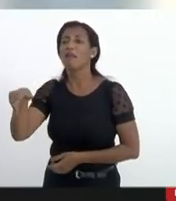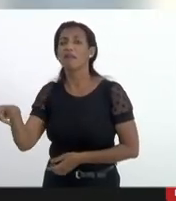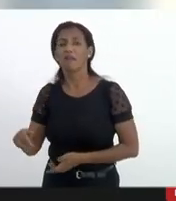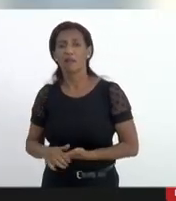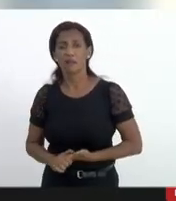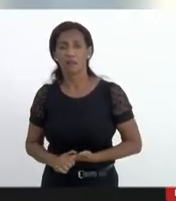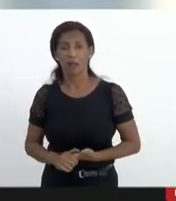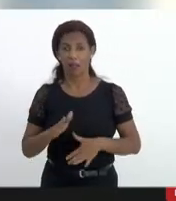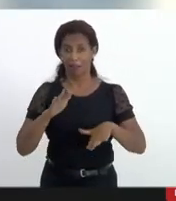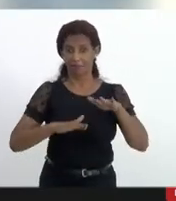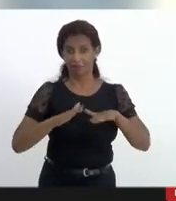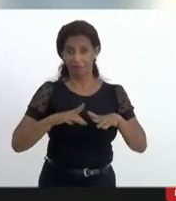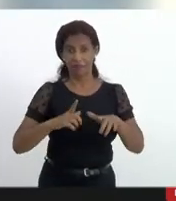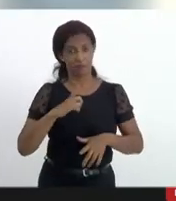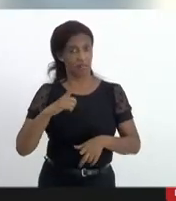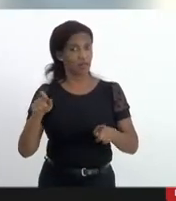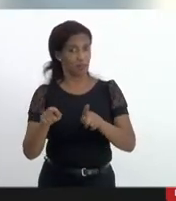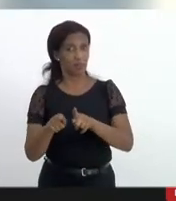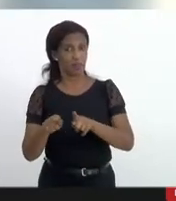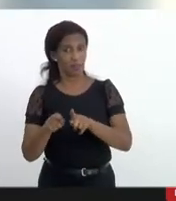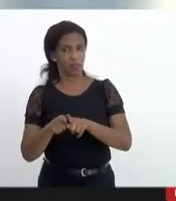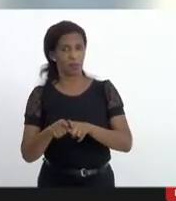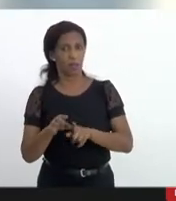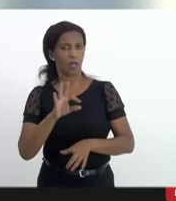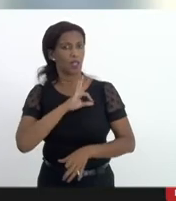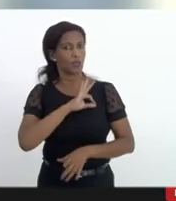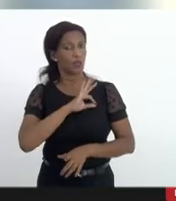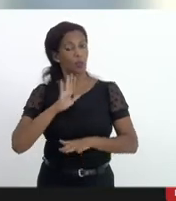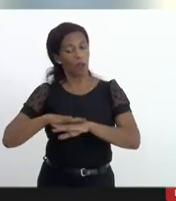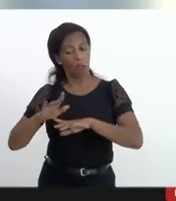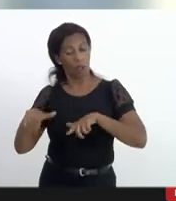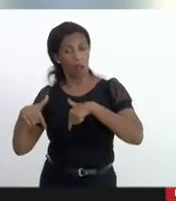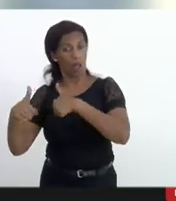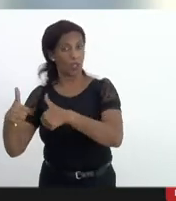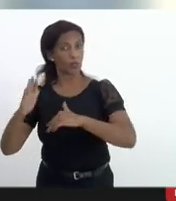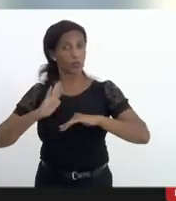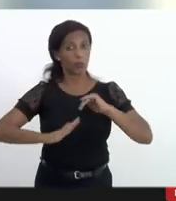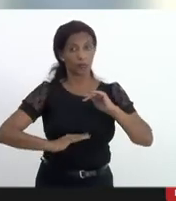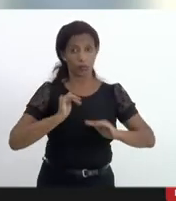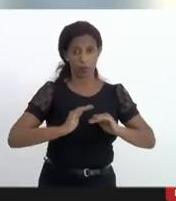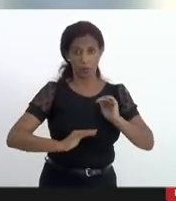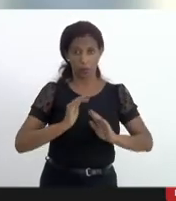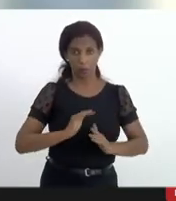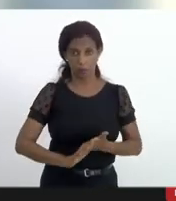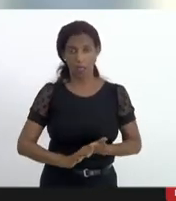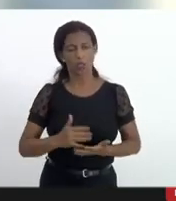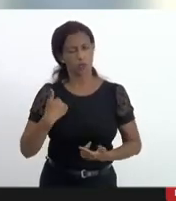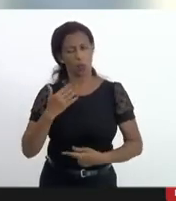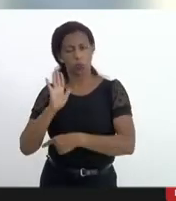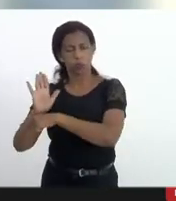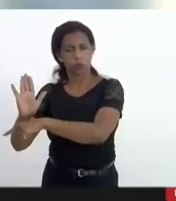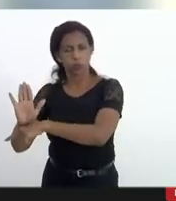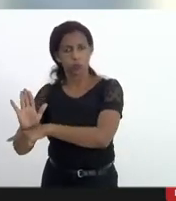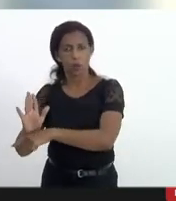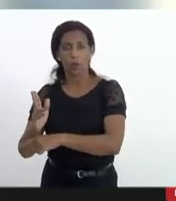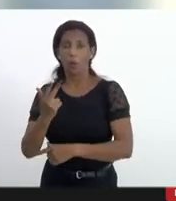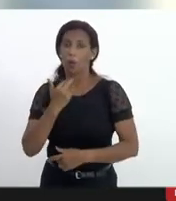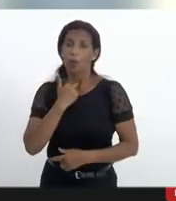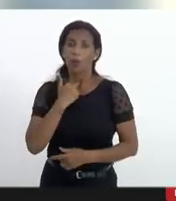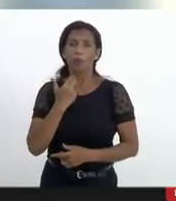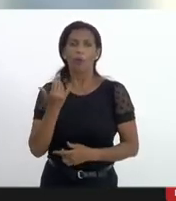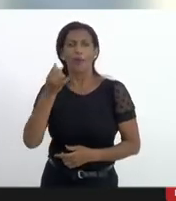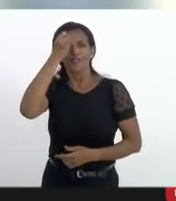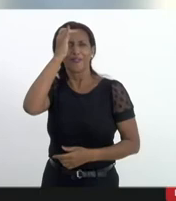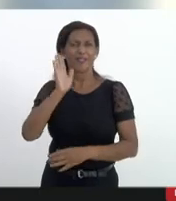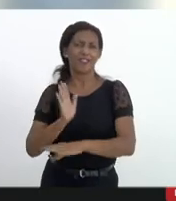alguma situação então os policiais eles agem profissionalmente dão as devidas assistências mas não pode deixar de atender